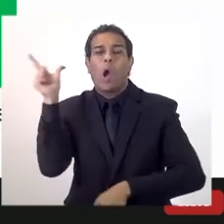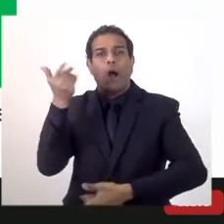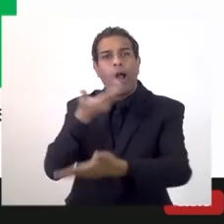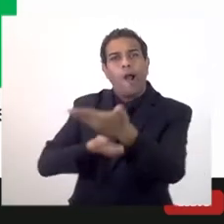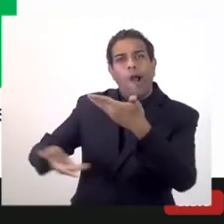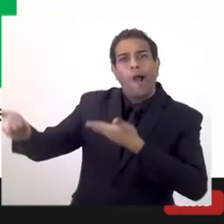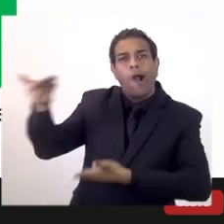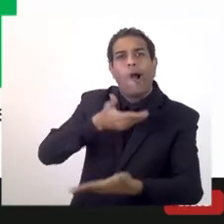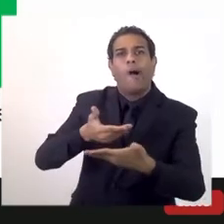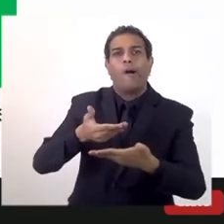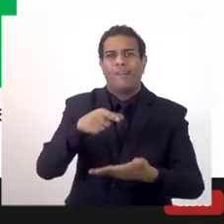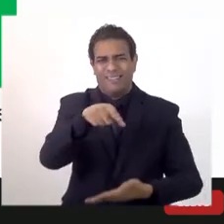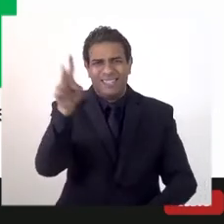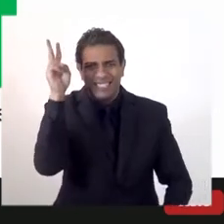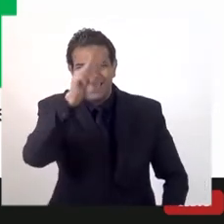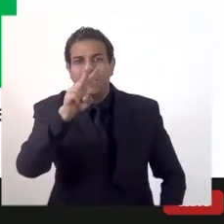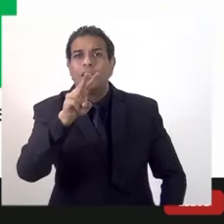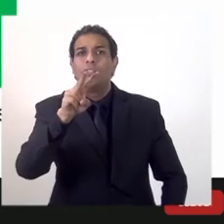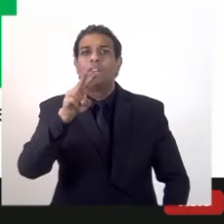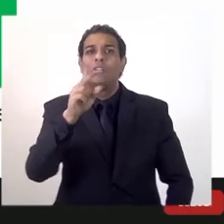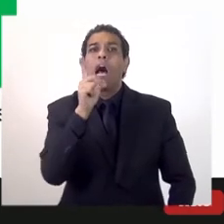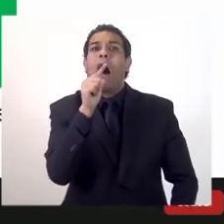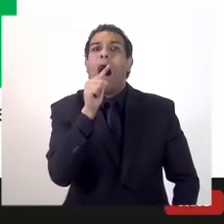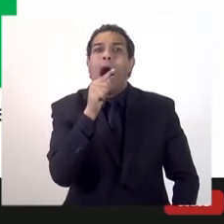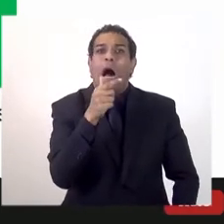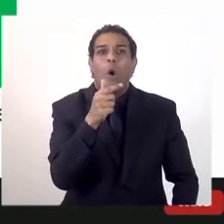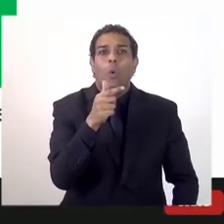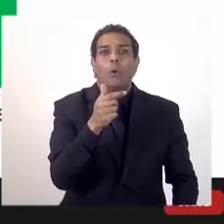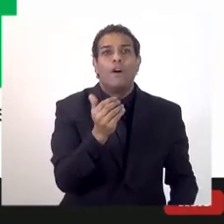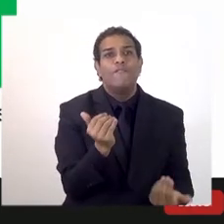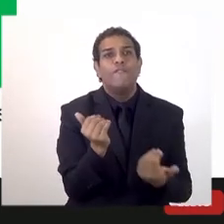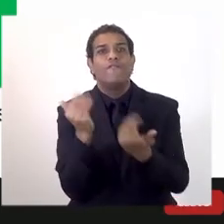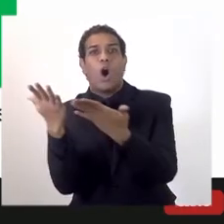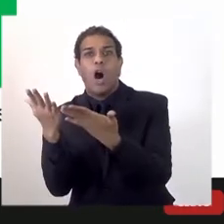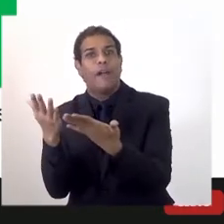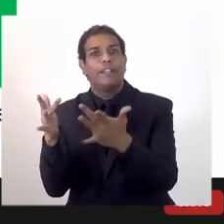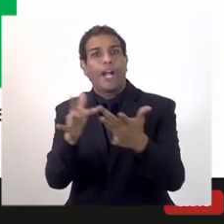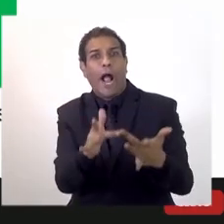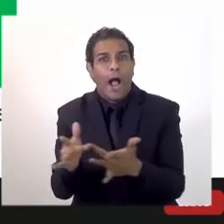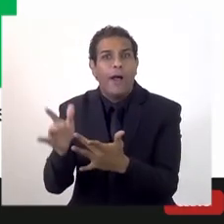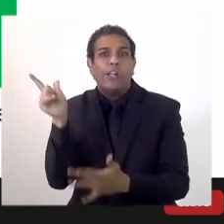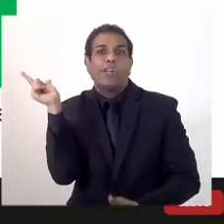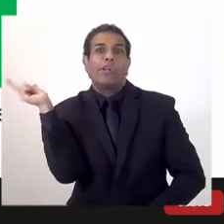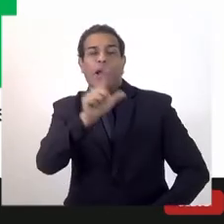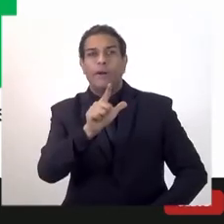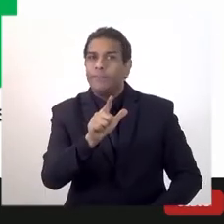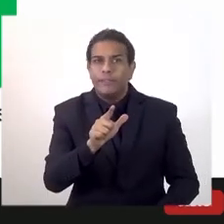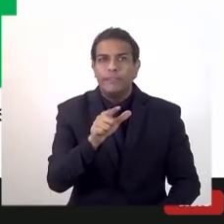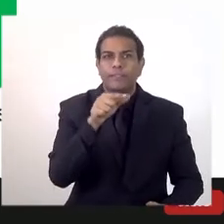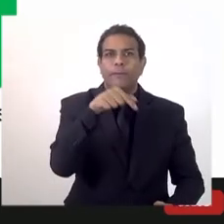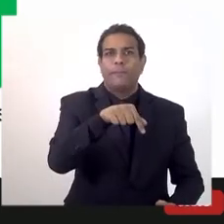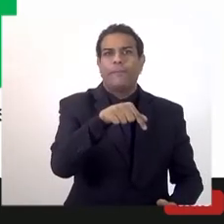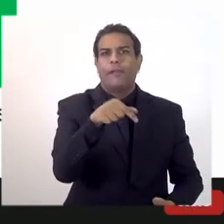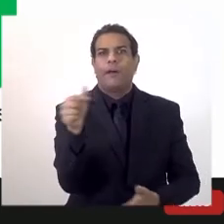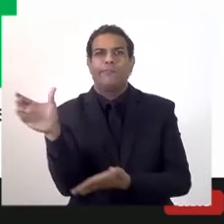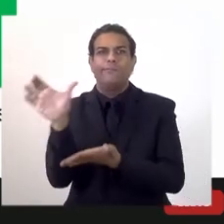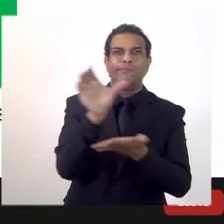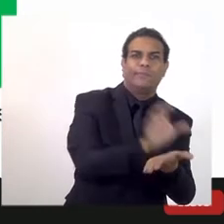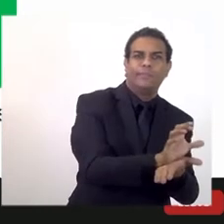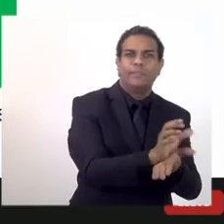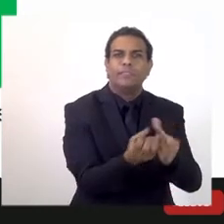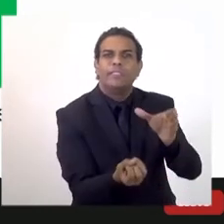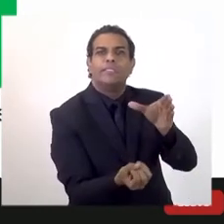O deputado André sempre fala que a água mineral vem de fora do Estado do Rio de Janeiro, a tem que articular para que ela seja feita aqui, entre outros